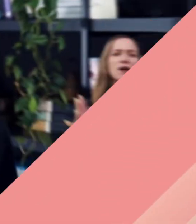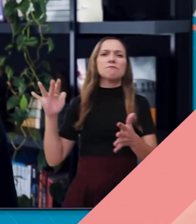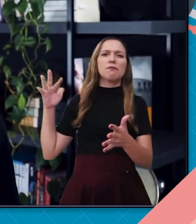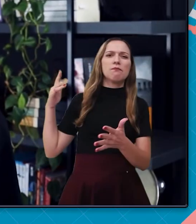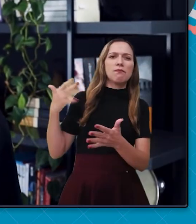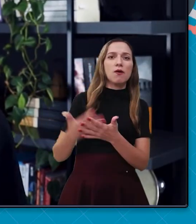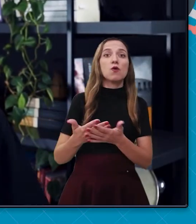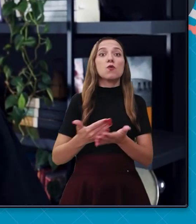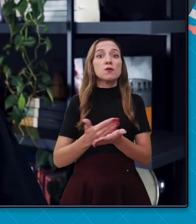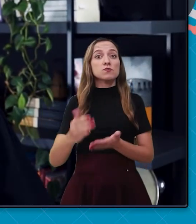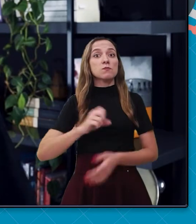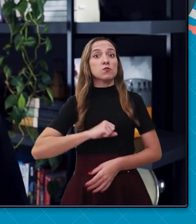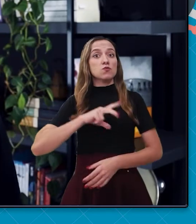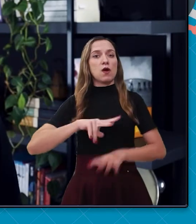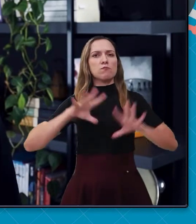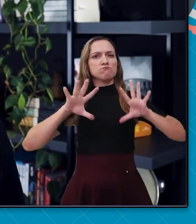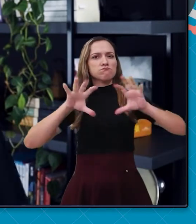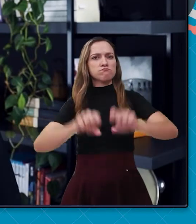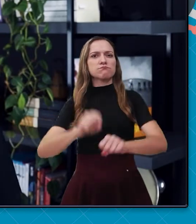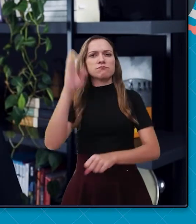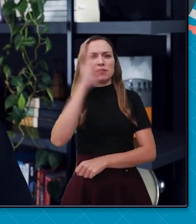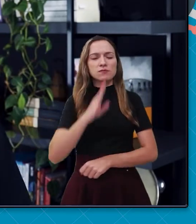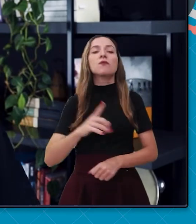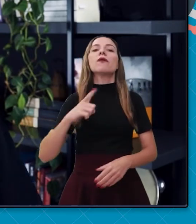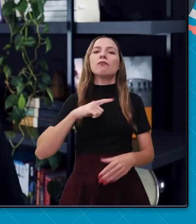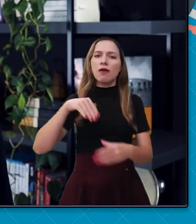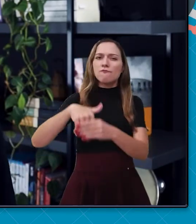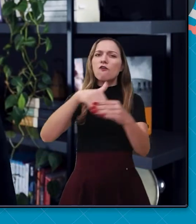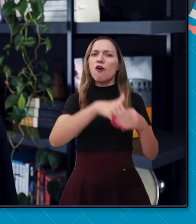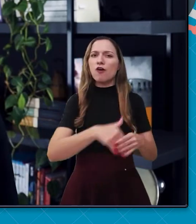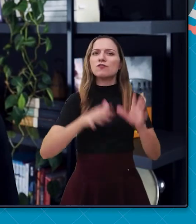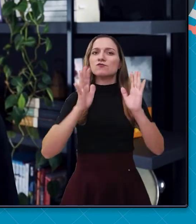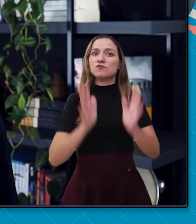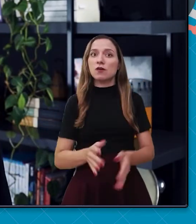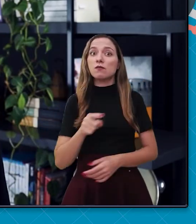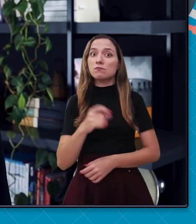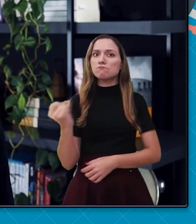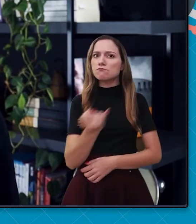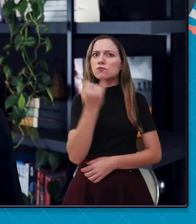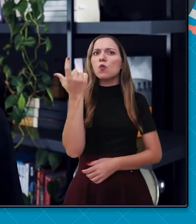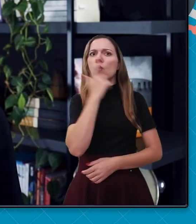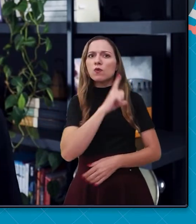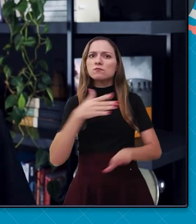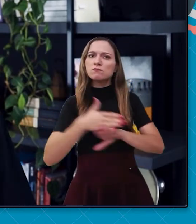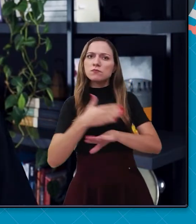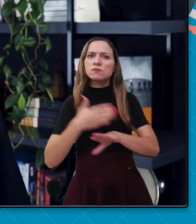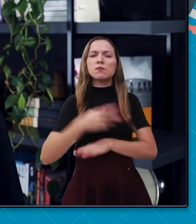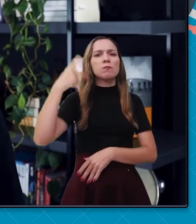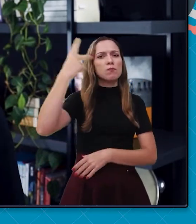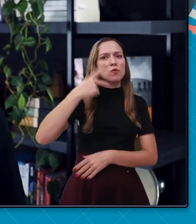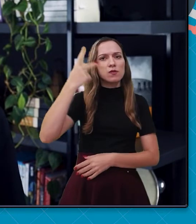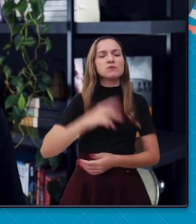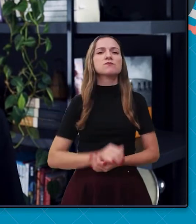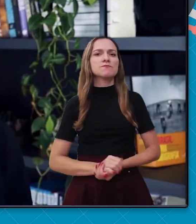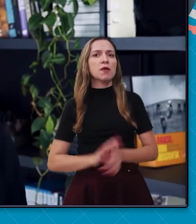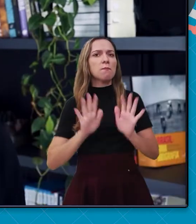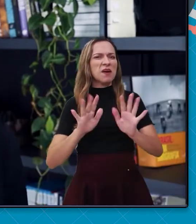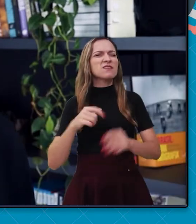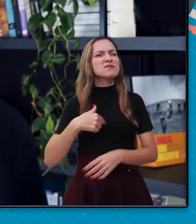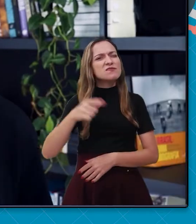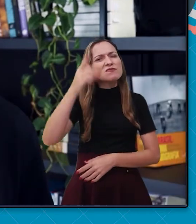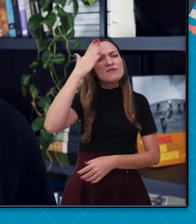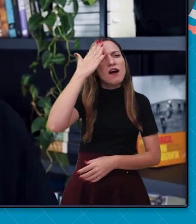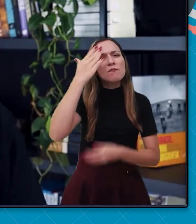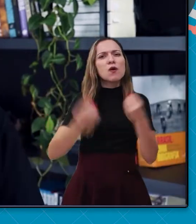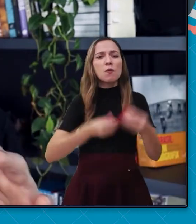Desde os primeiros anos da colonização portuguesa, o voto já era uma realidade no Brasil e é um importante instrumento de participação política. Mas